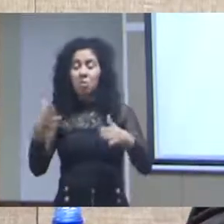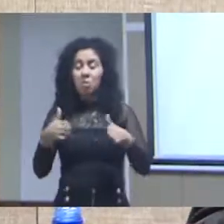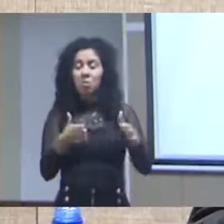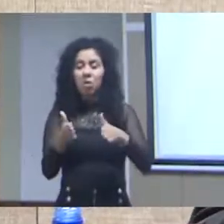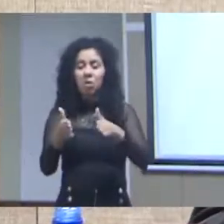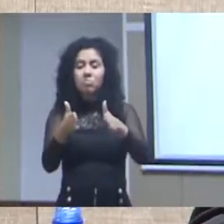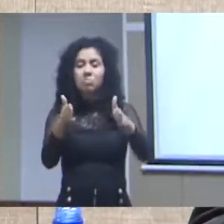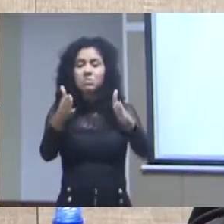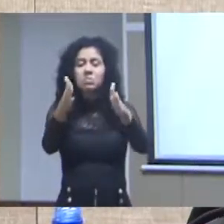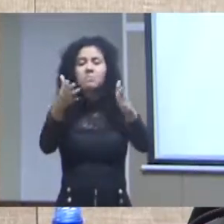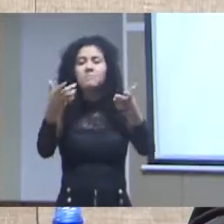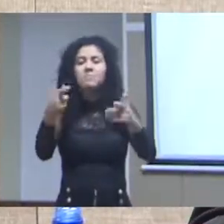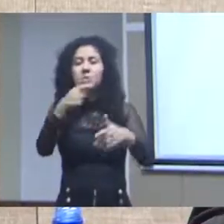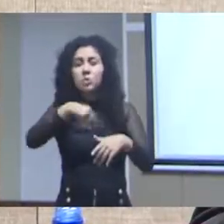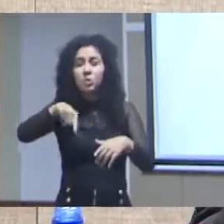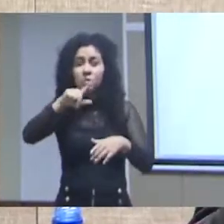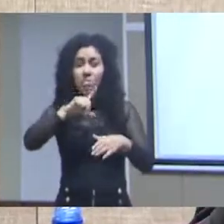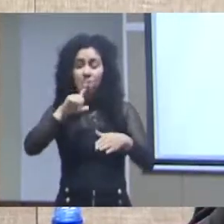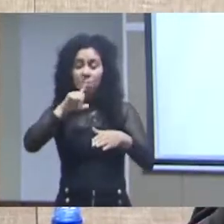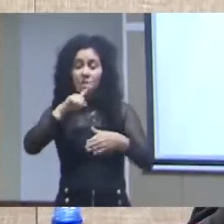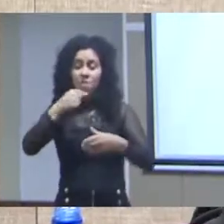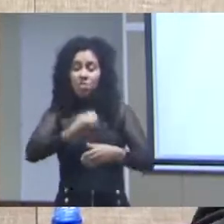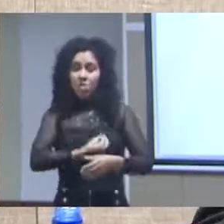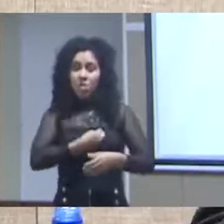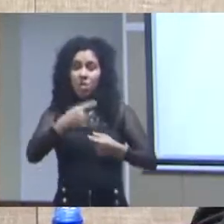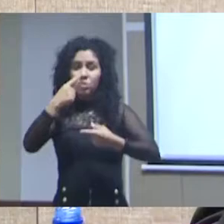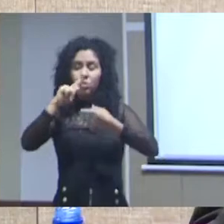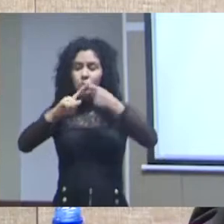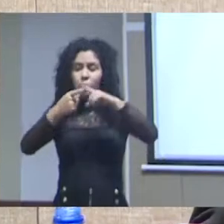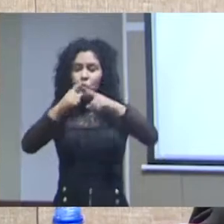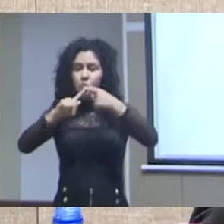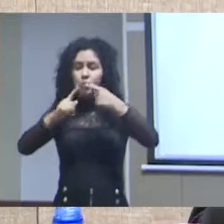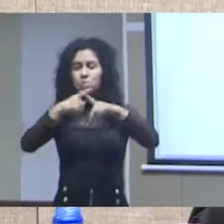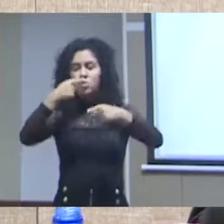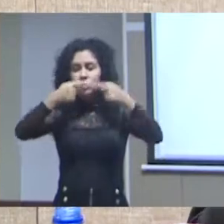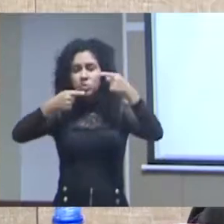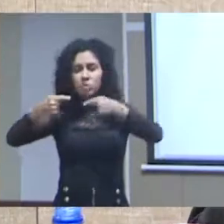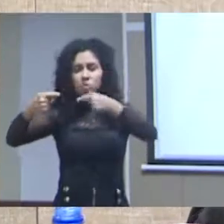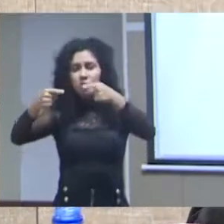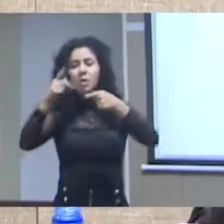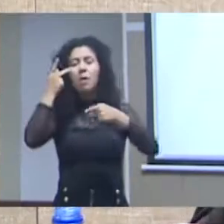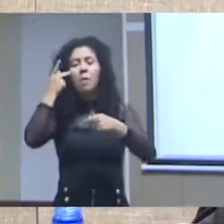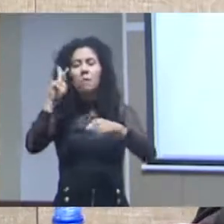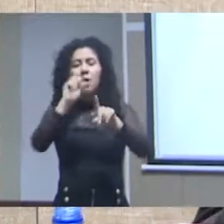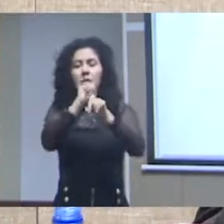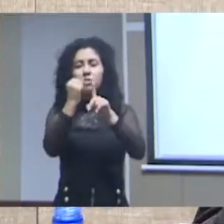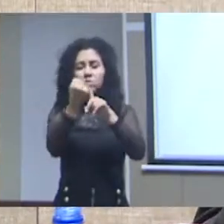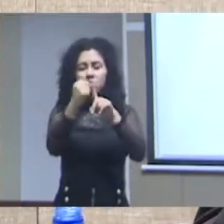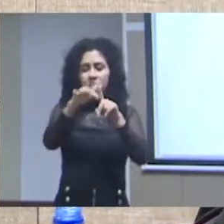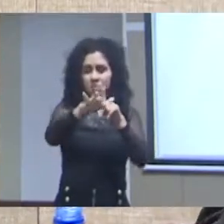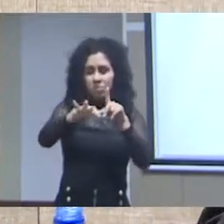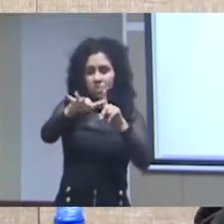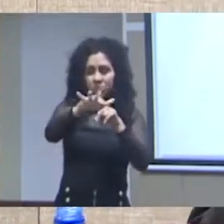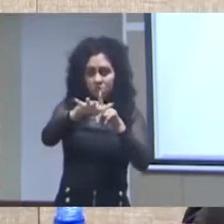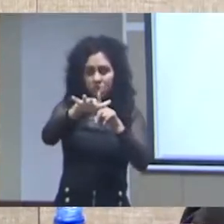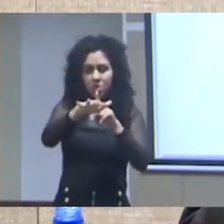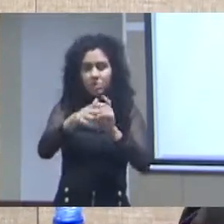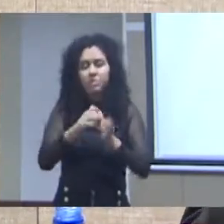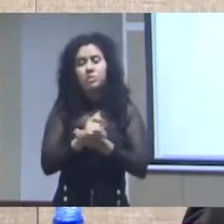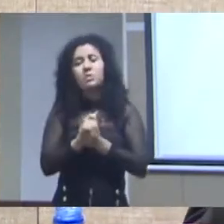se não for o caminho se nós não adotarmos o caminho inverso ou seja de obter dados que o setor privado tem nas suas mãos